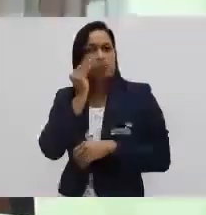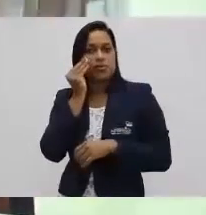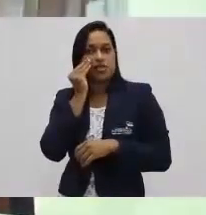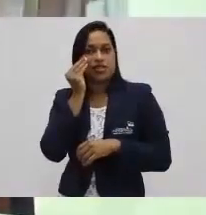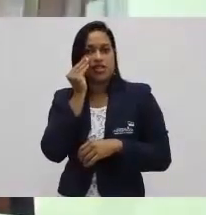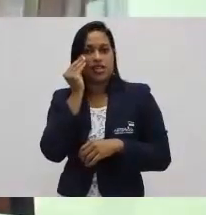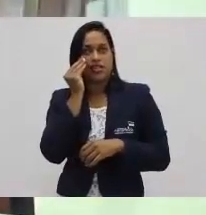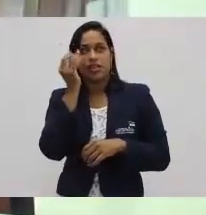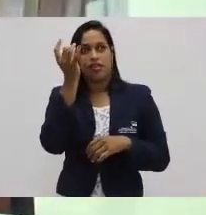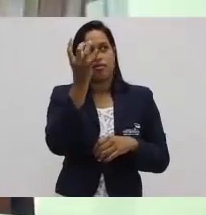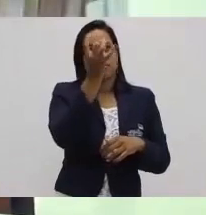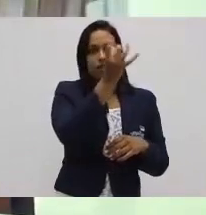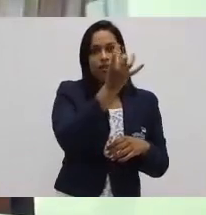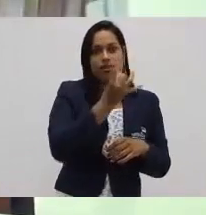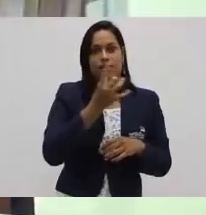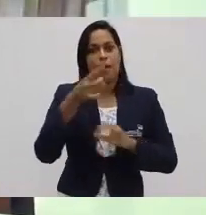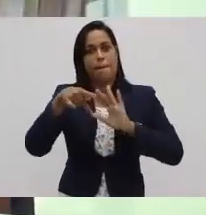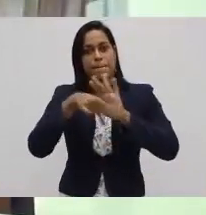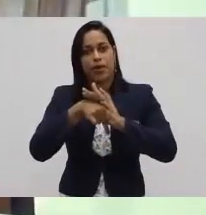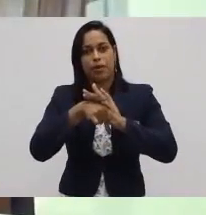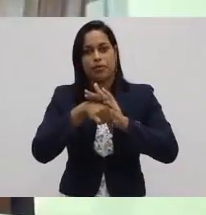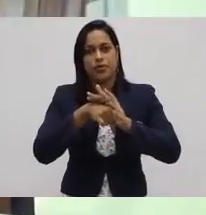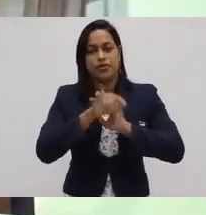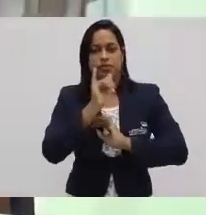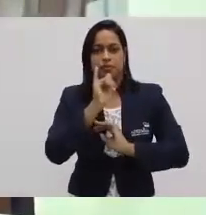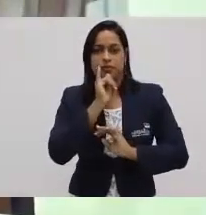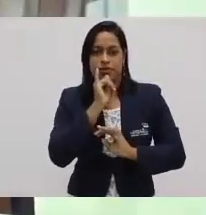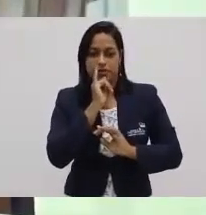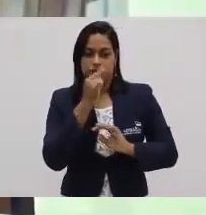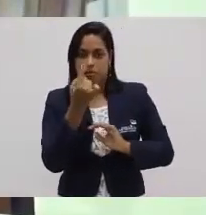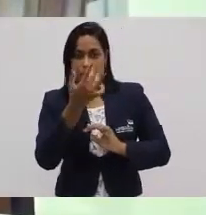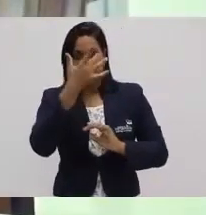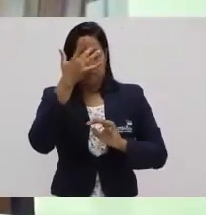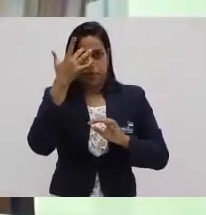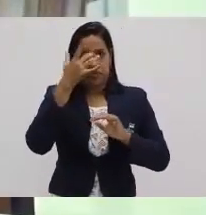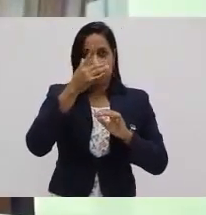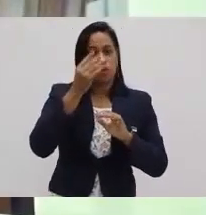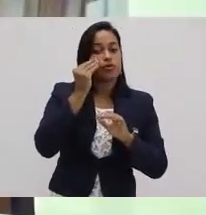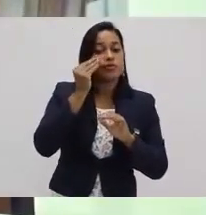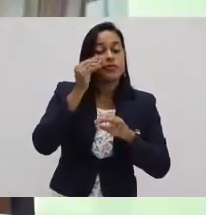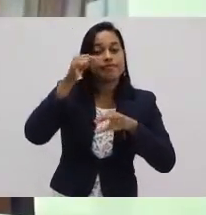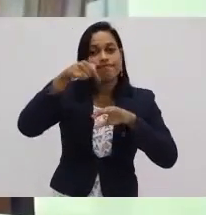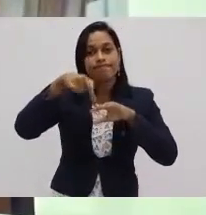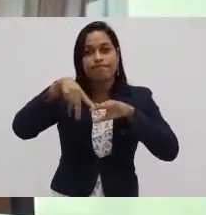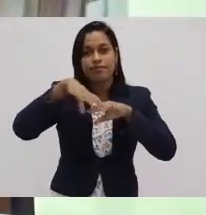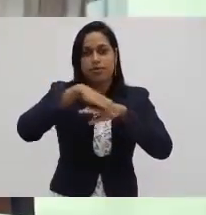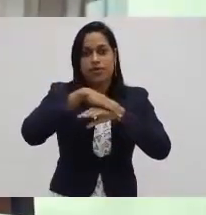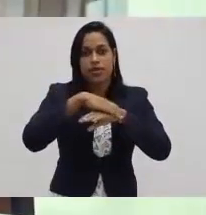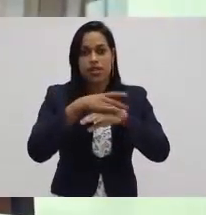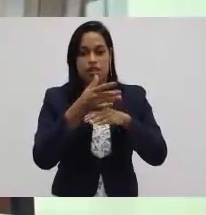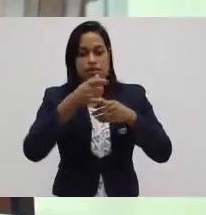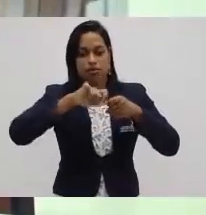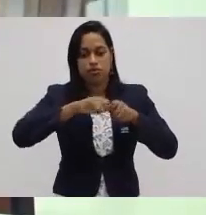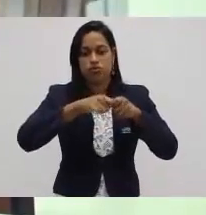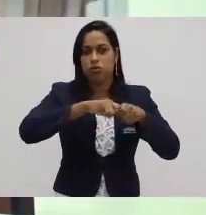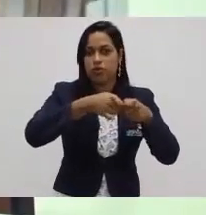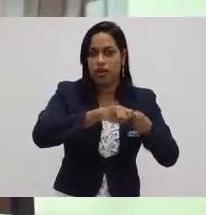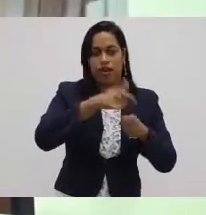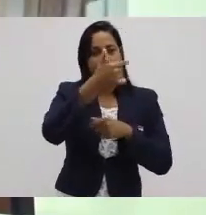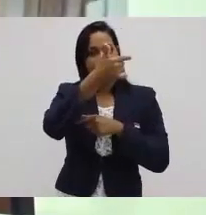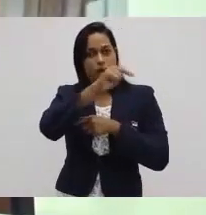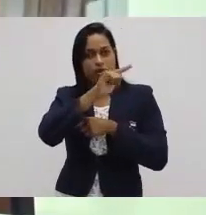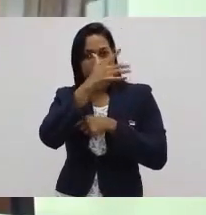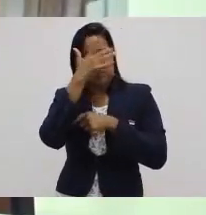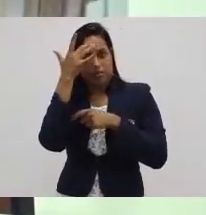tecnicamente numa etapa de preparar esse sapato. Uma pessoa era específica em curtir o couro. A outra